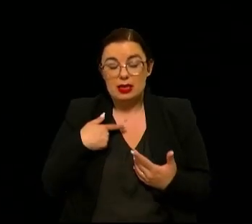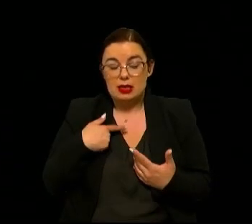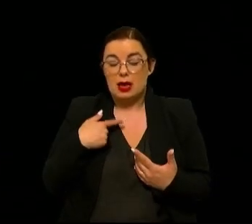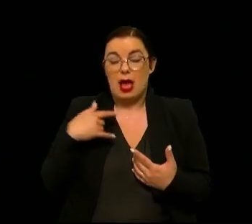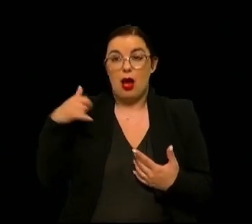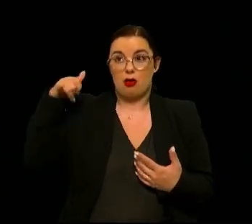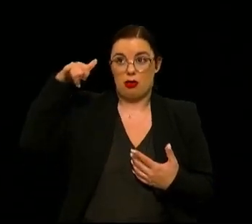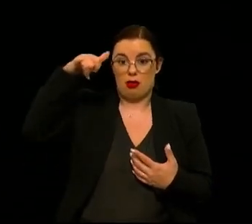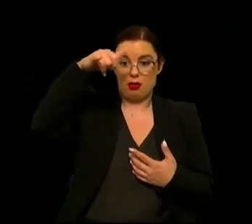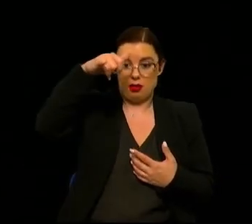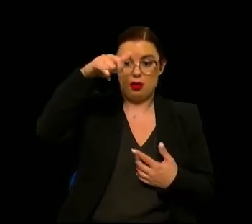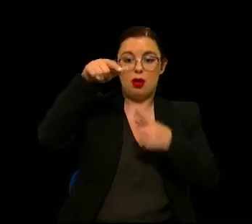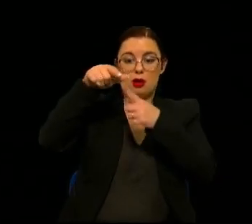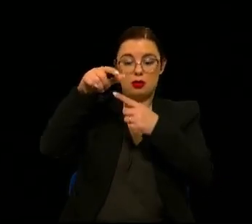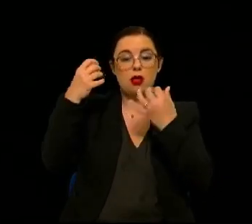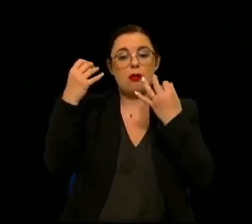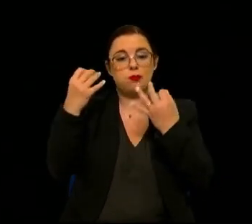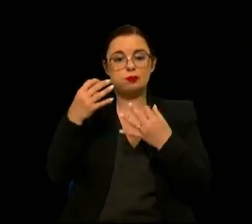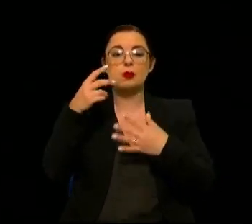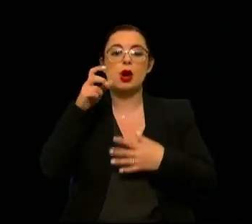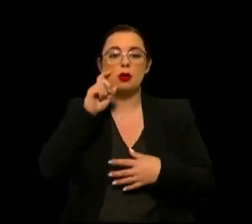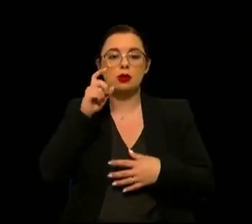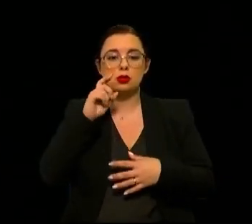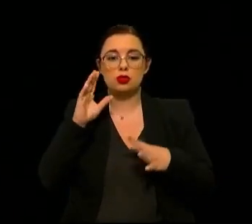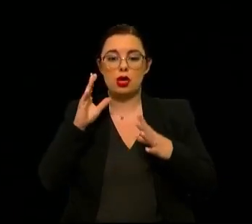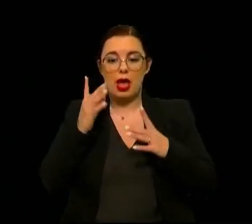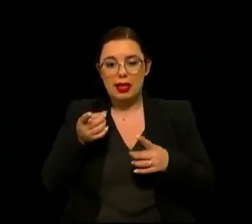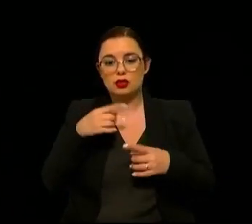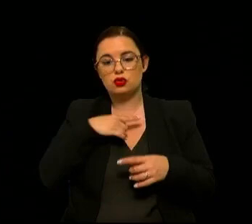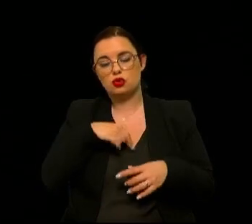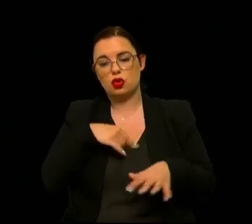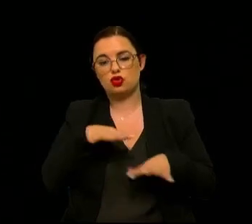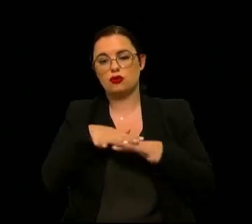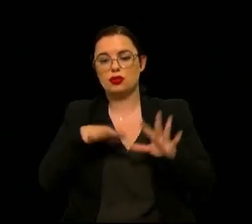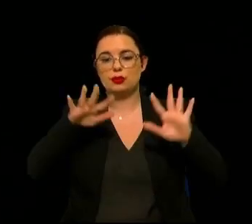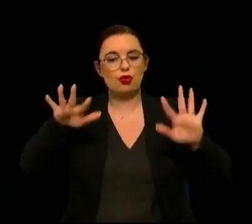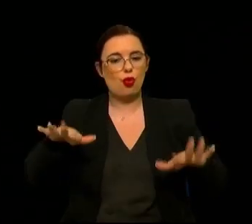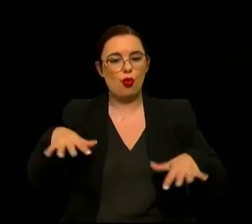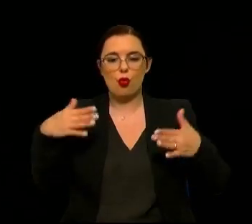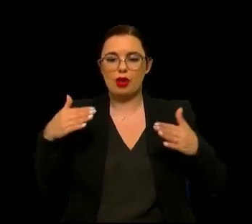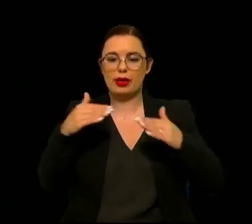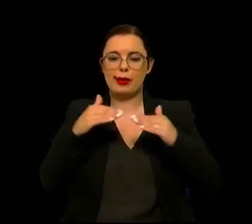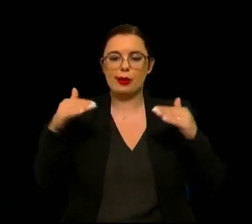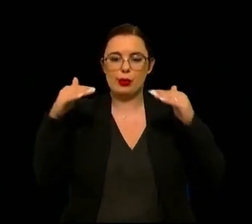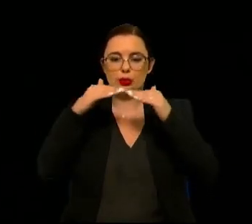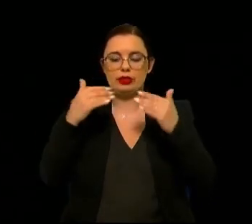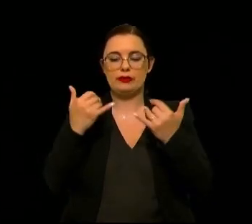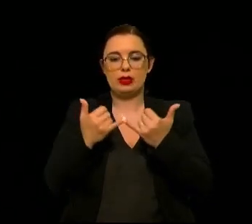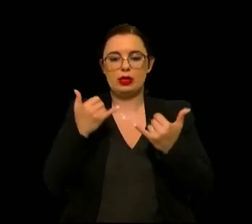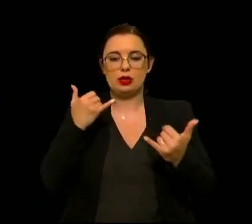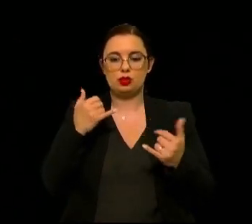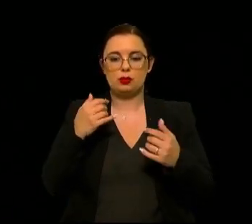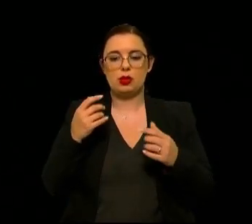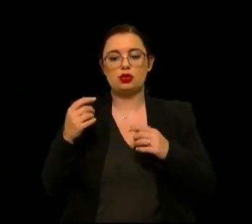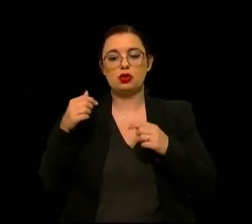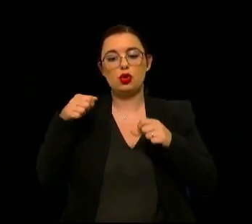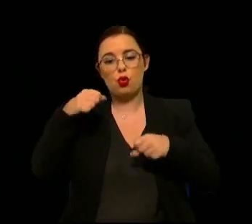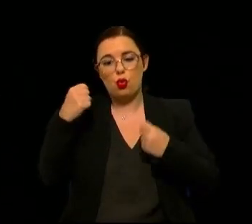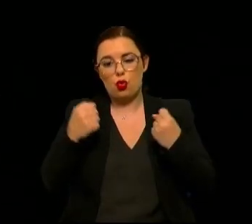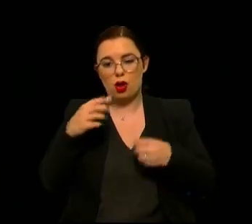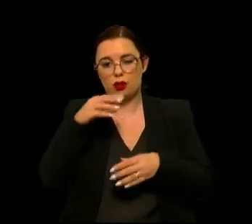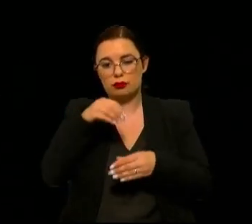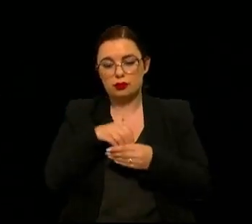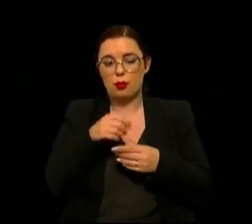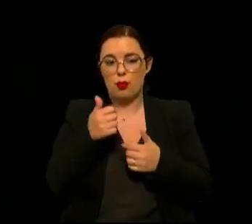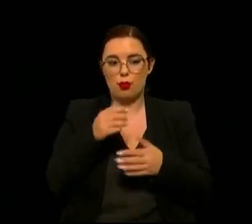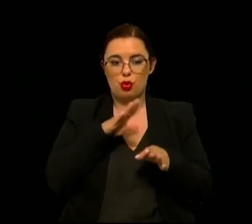regulado para ser intrinsecamente seguro e é isso que nós temos que fazer qualquer que seja o nível de automatismo no transporte terrestre temos que pegar